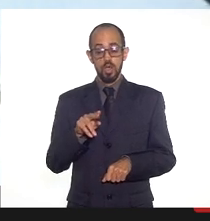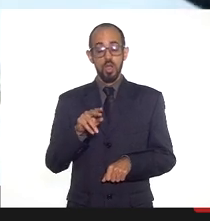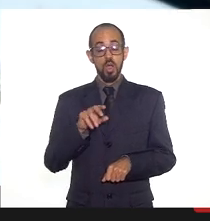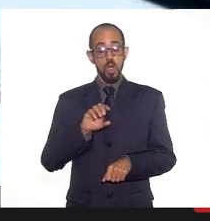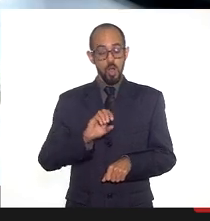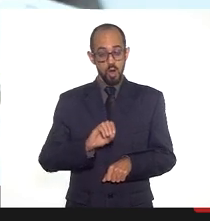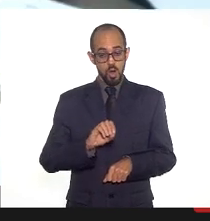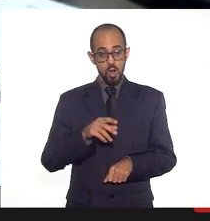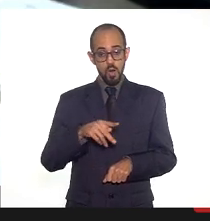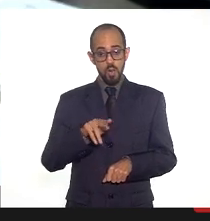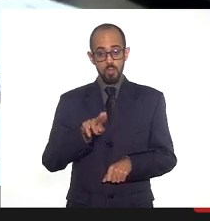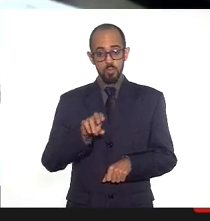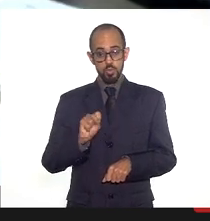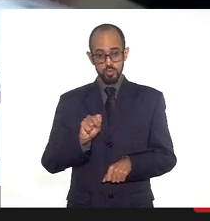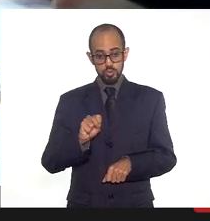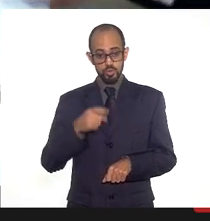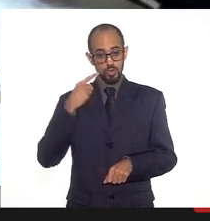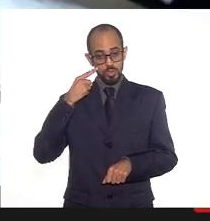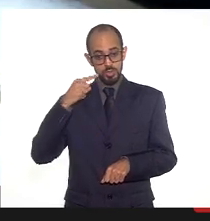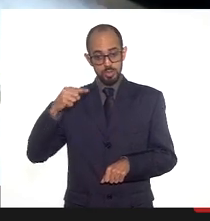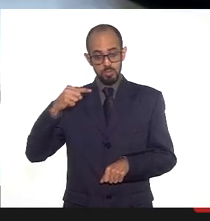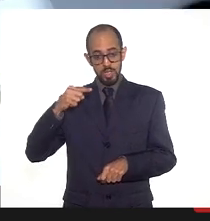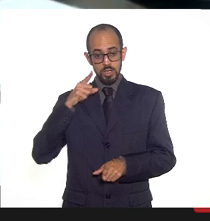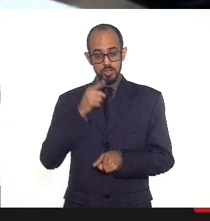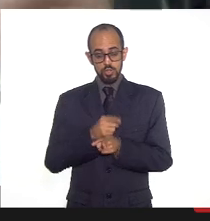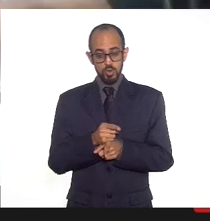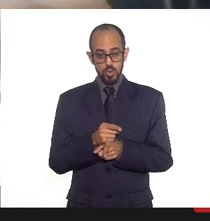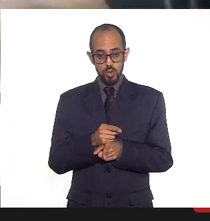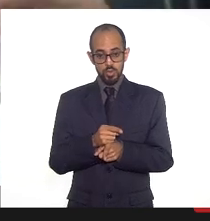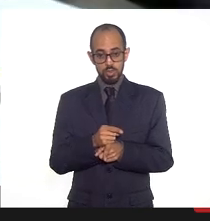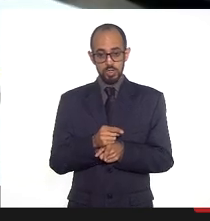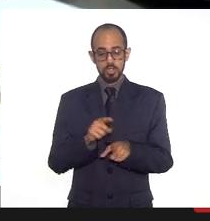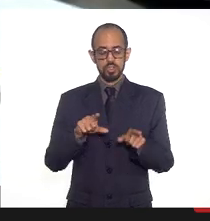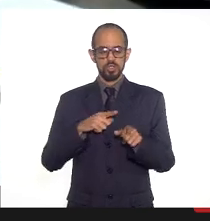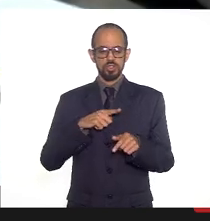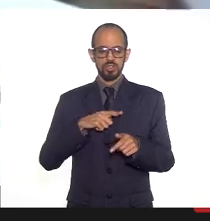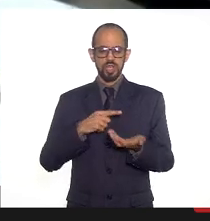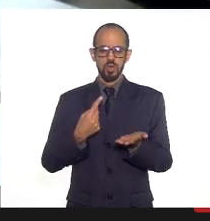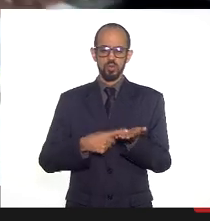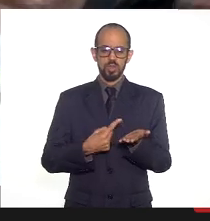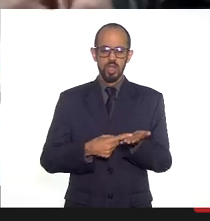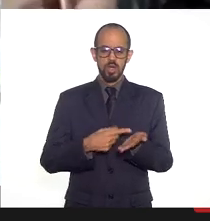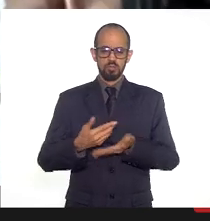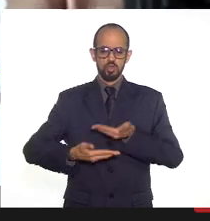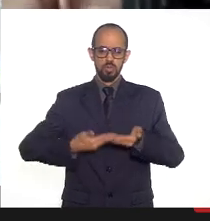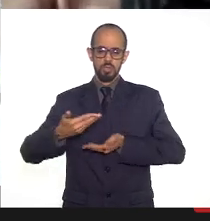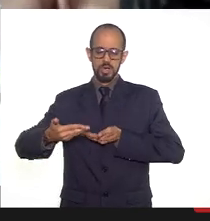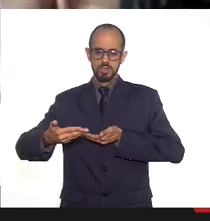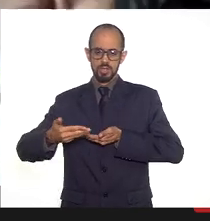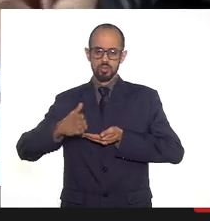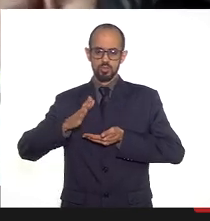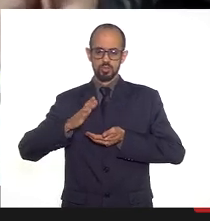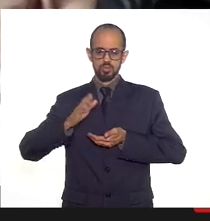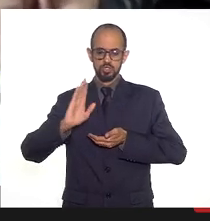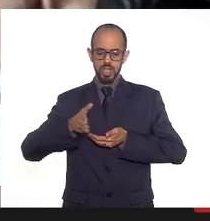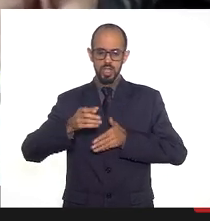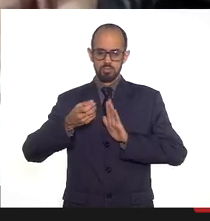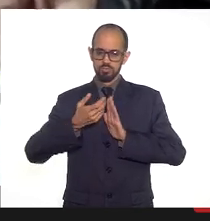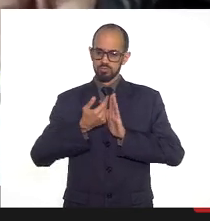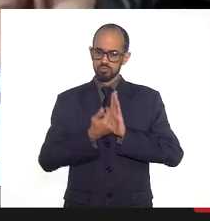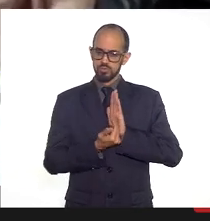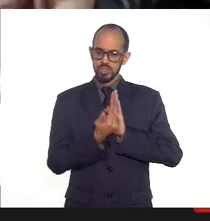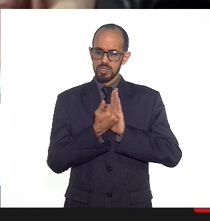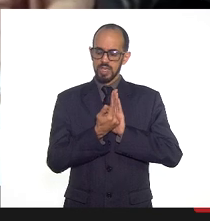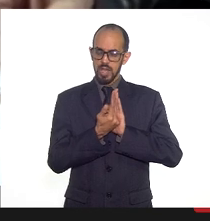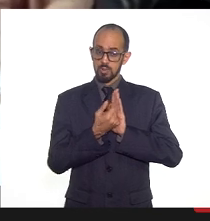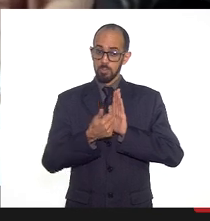nossa equipe tem se reunido semanalmente com eles, já estando com termos de cooperação já bem desenhado, bem alinhado.